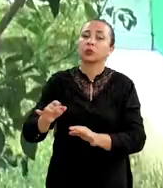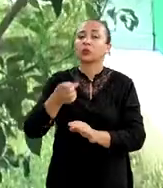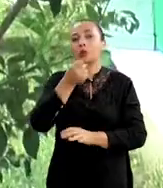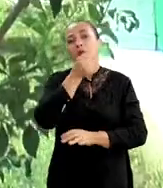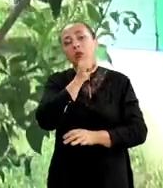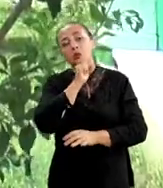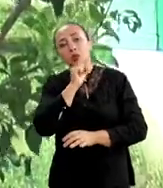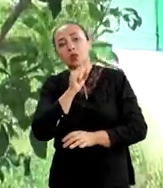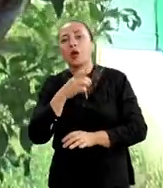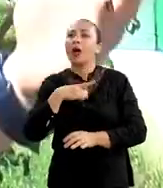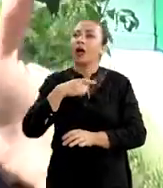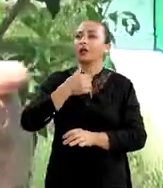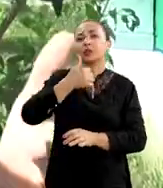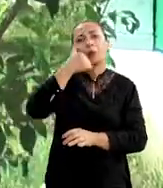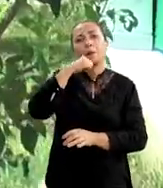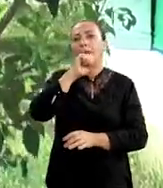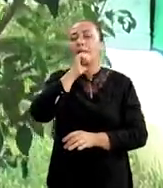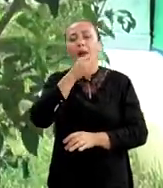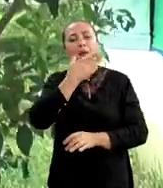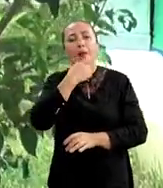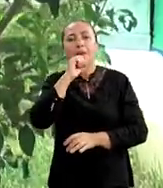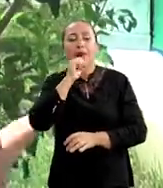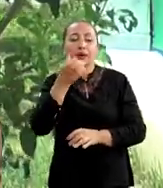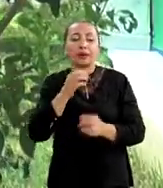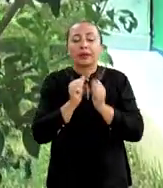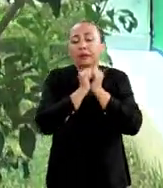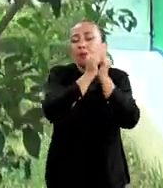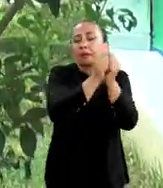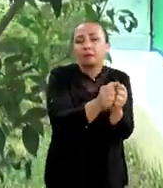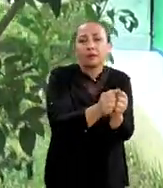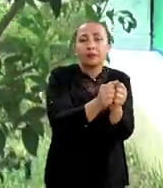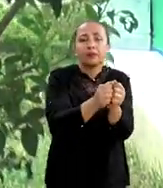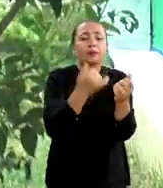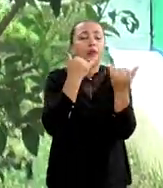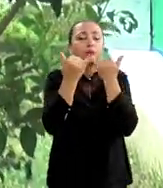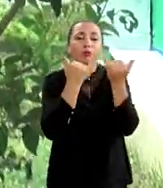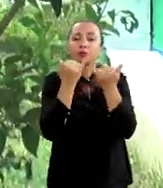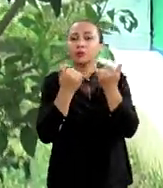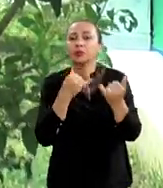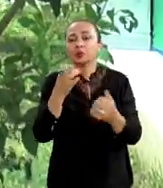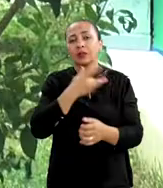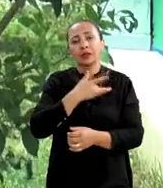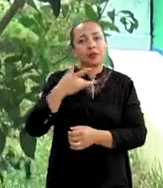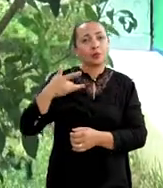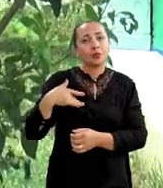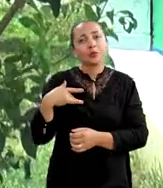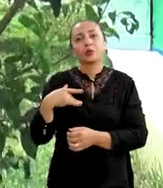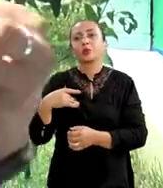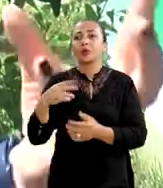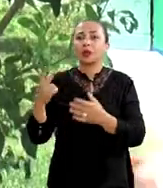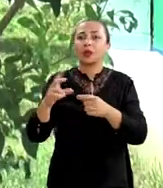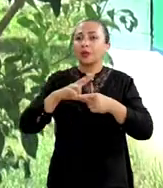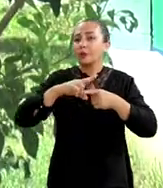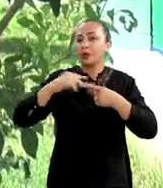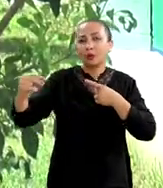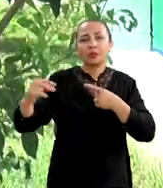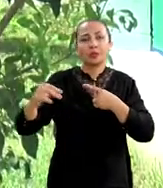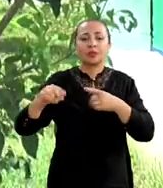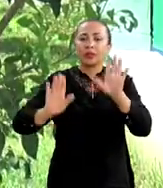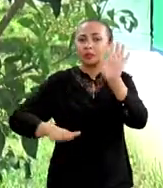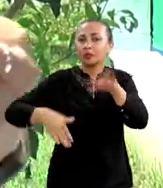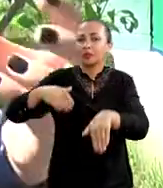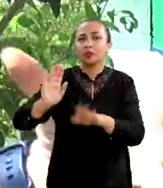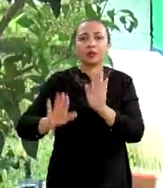Então, eu tenho um pai e uma mãe que eu gostaria de estar acompanhando as informações de saúde, como velocidade da